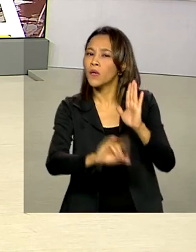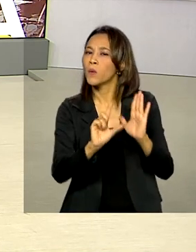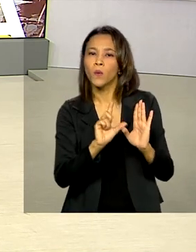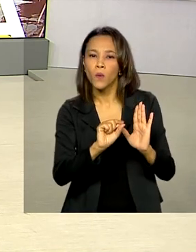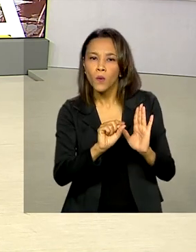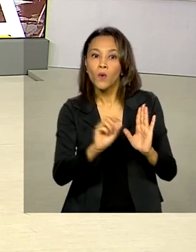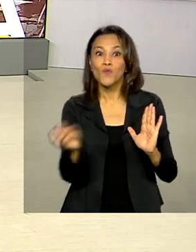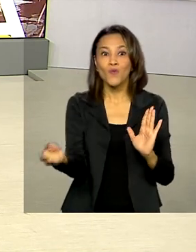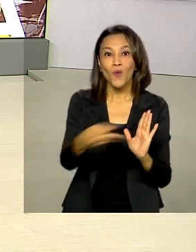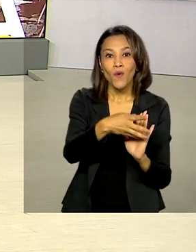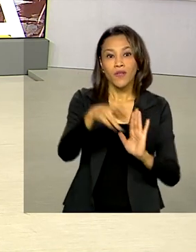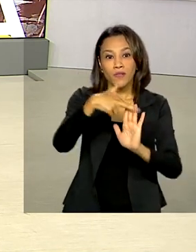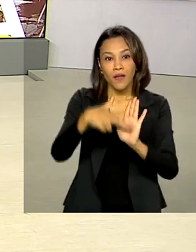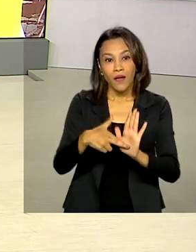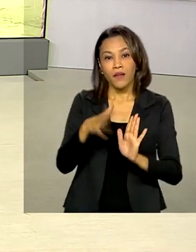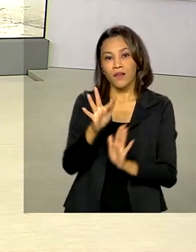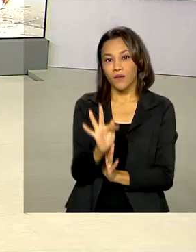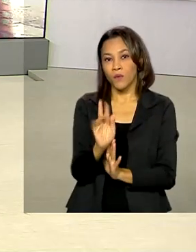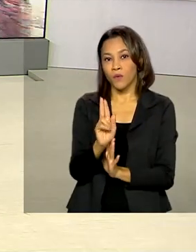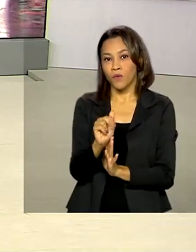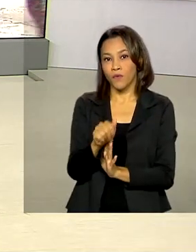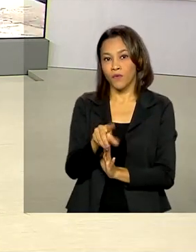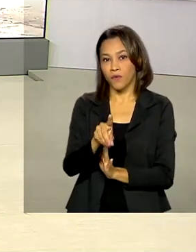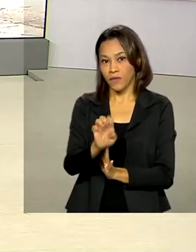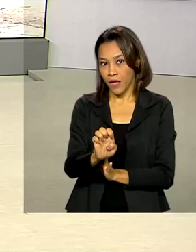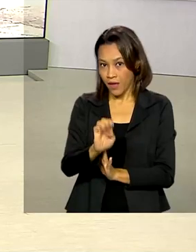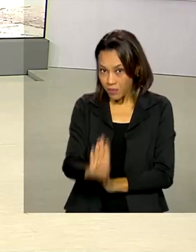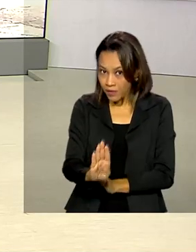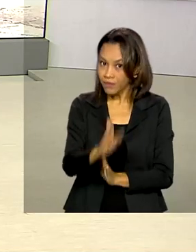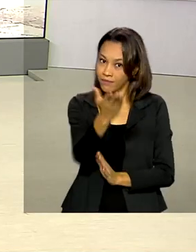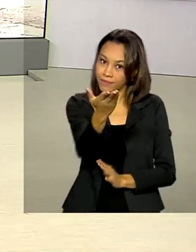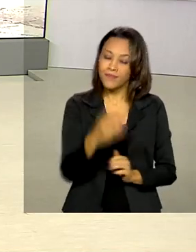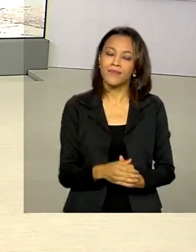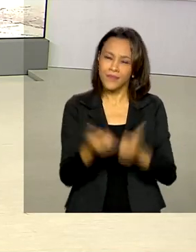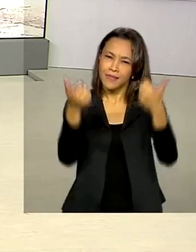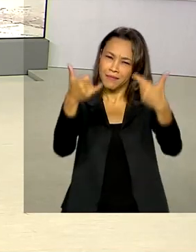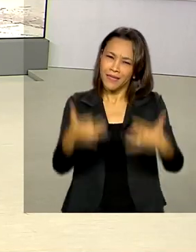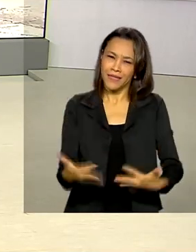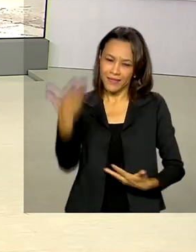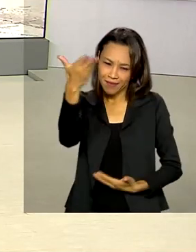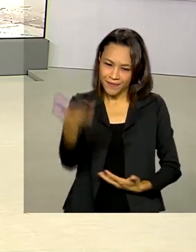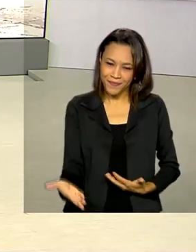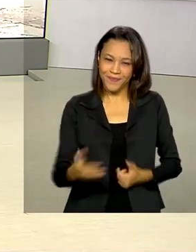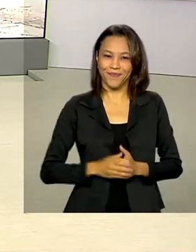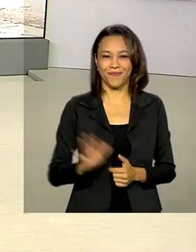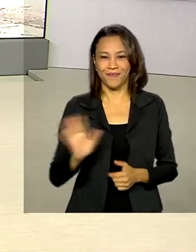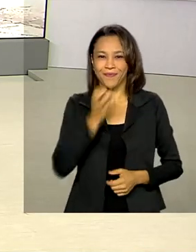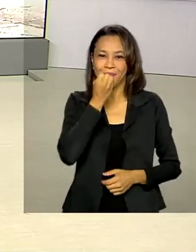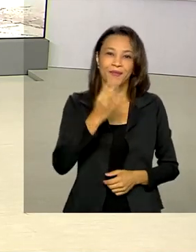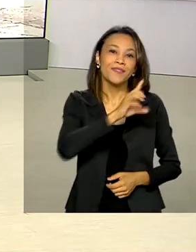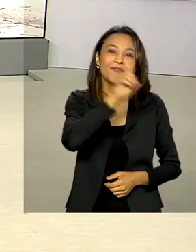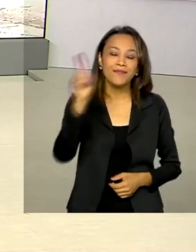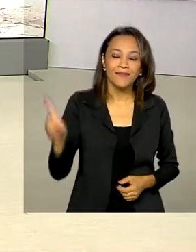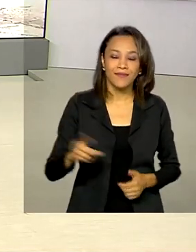novo Fundeb. Vamos ao Rio de Janeiro? O repórter Tiago Pimenta conta pra gente. Bom dia, Tiago.